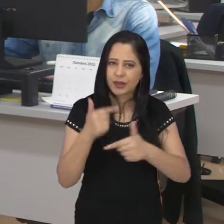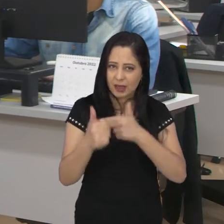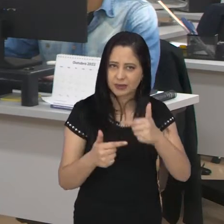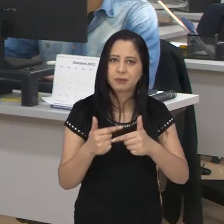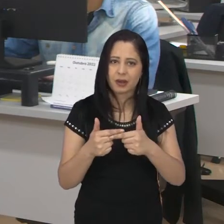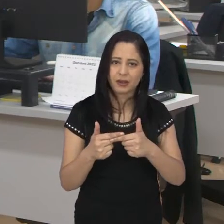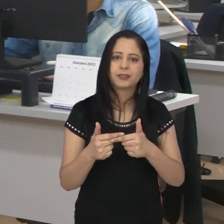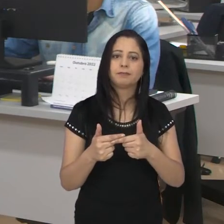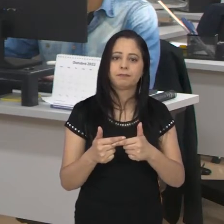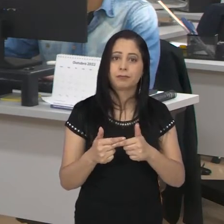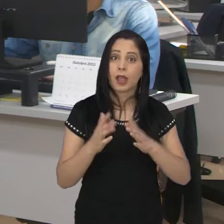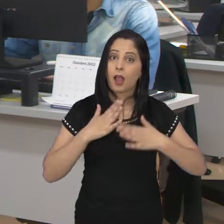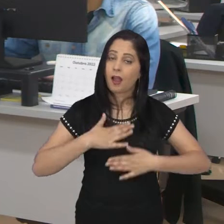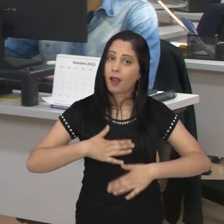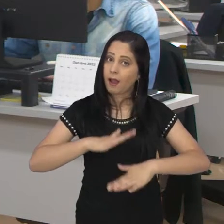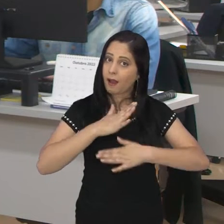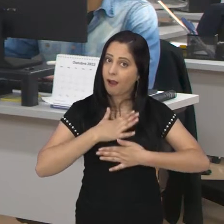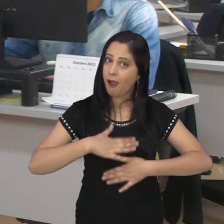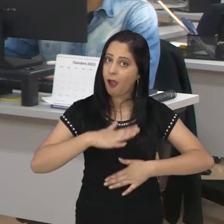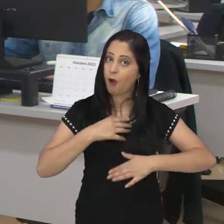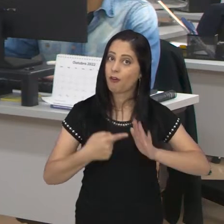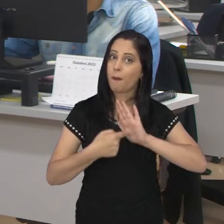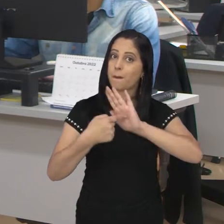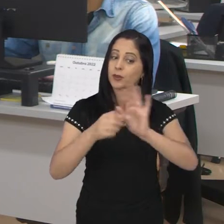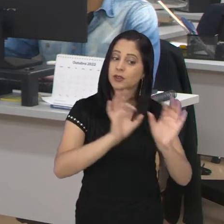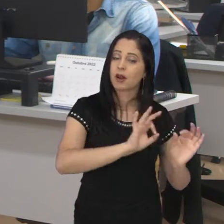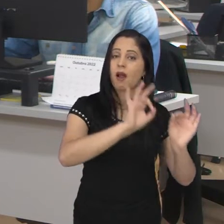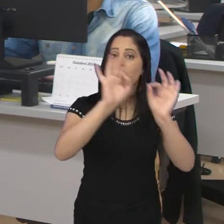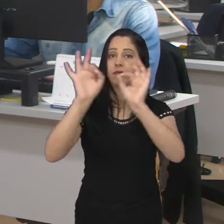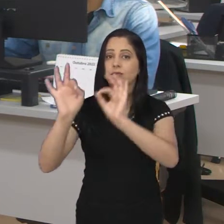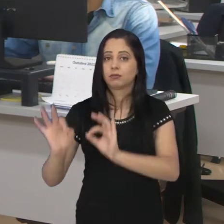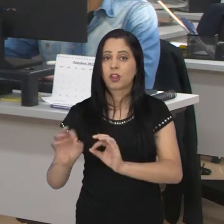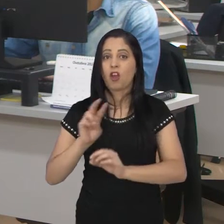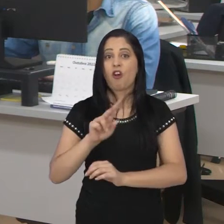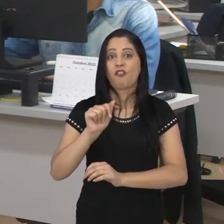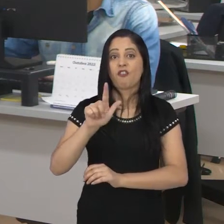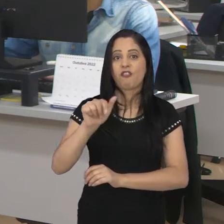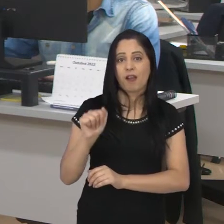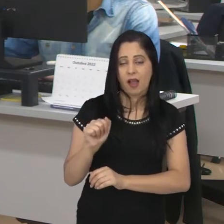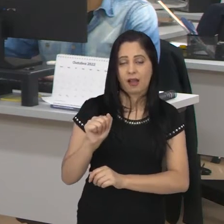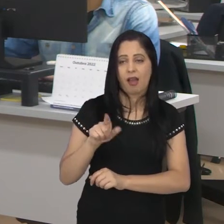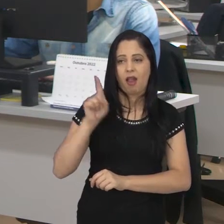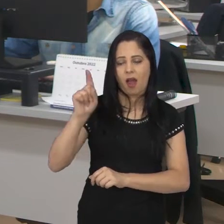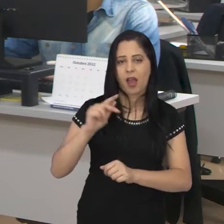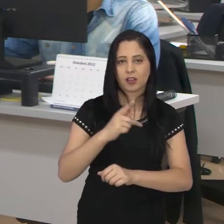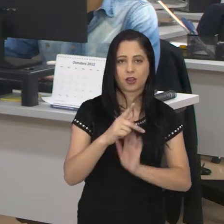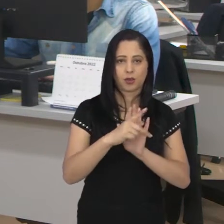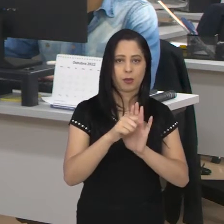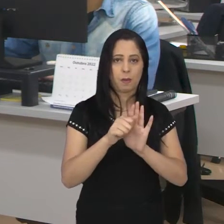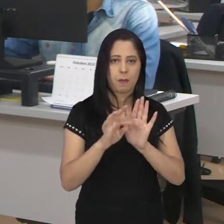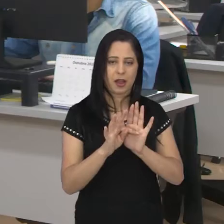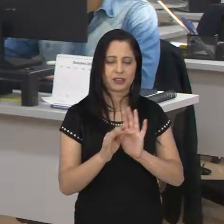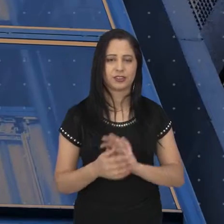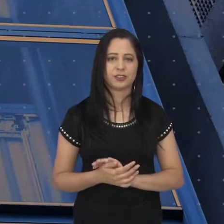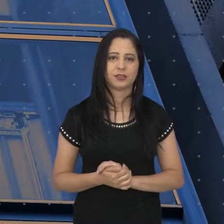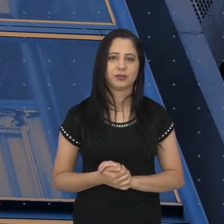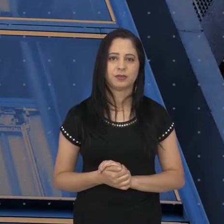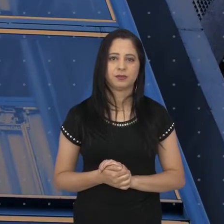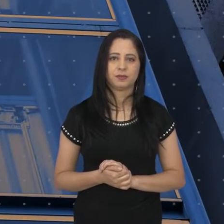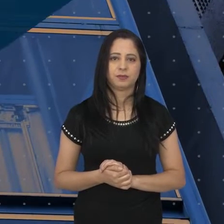oportunidade de emprego aqui em São José? Então, calma que a gente te mostra agora quais são as vagas de trabalho oferecidas pelo PAT.